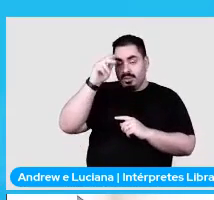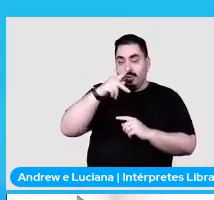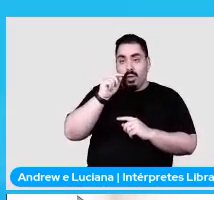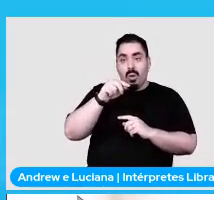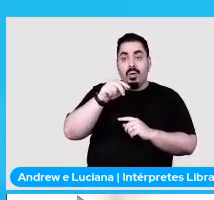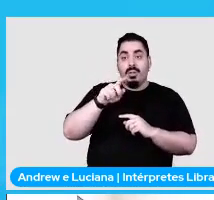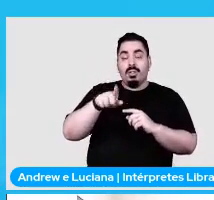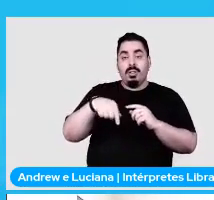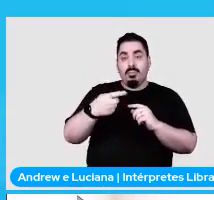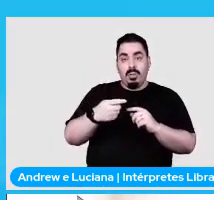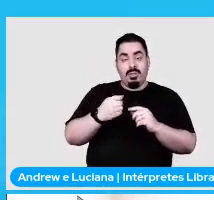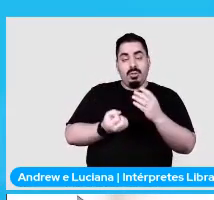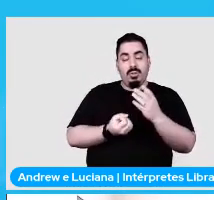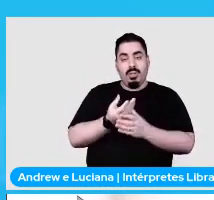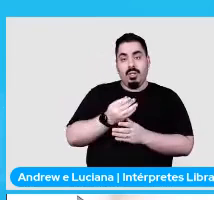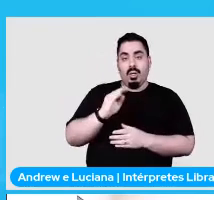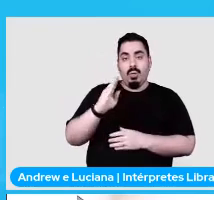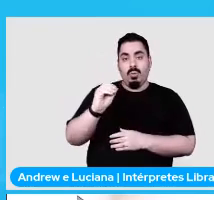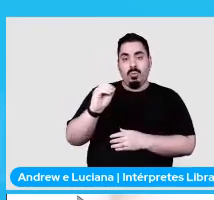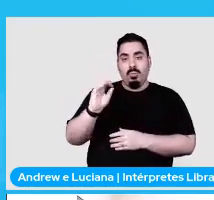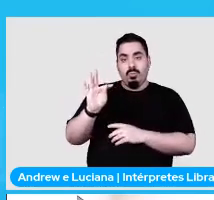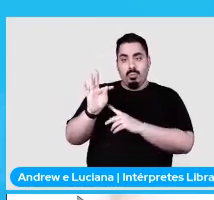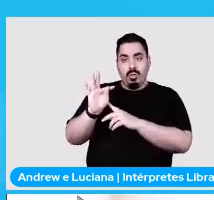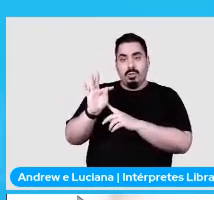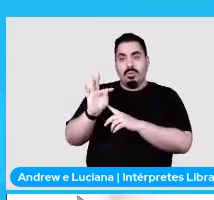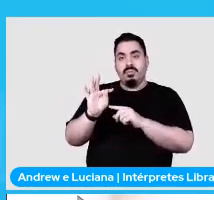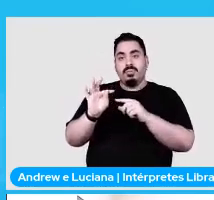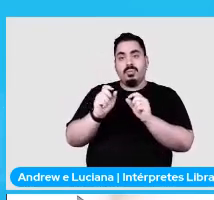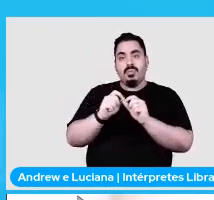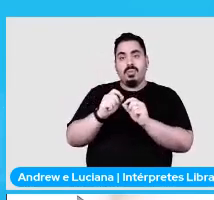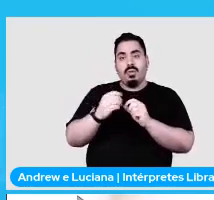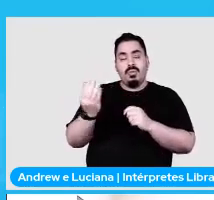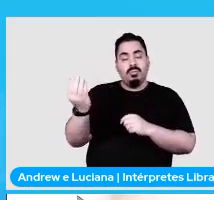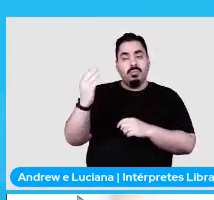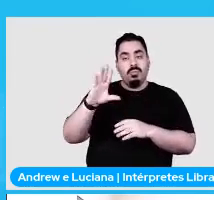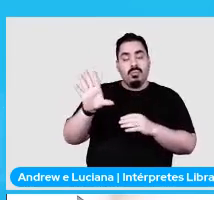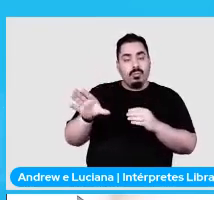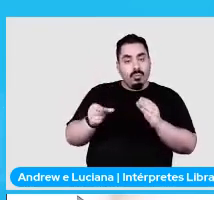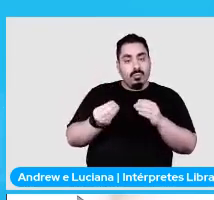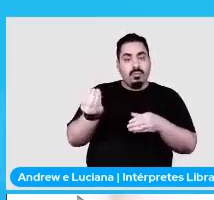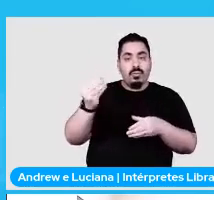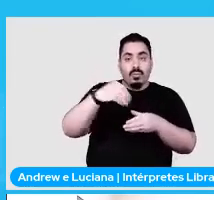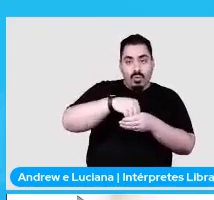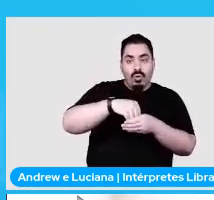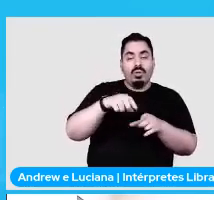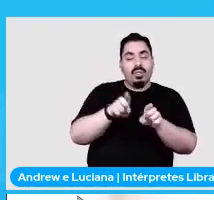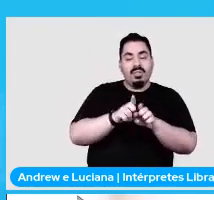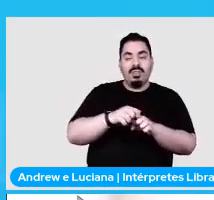eu tenho que criar um grupo e adicionar o bot ao grupo para ele poder me enviar as informações.